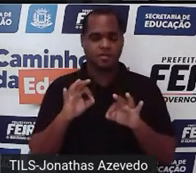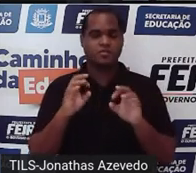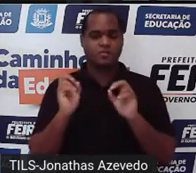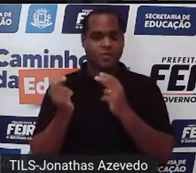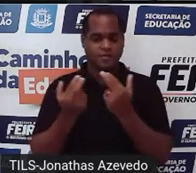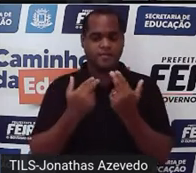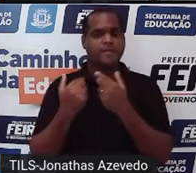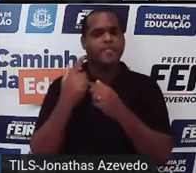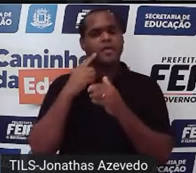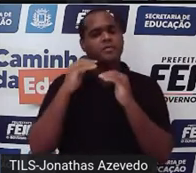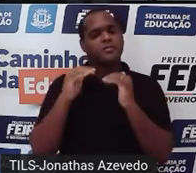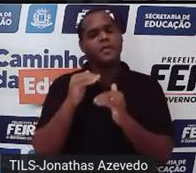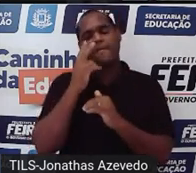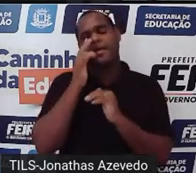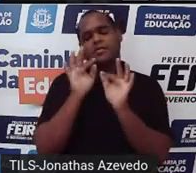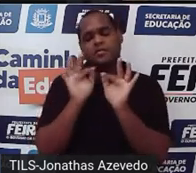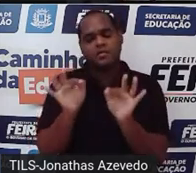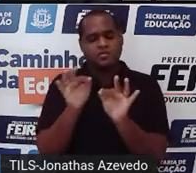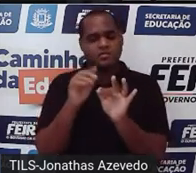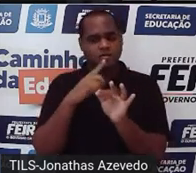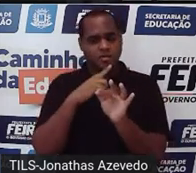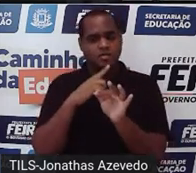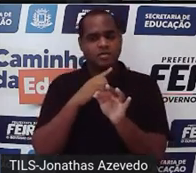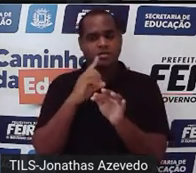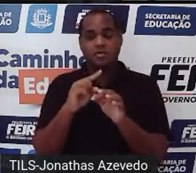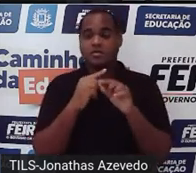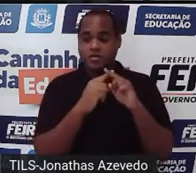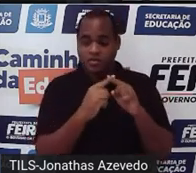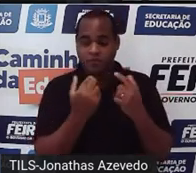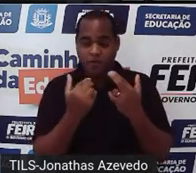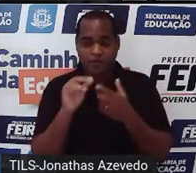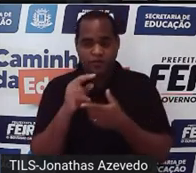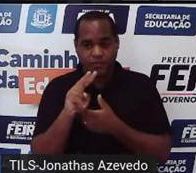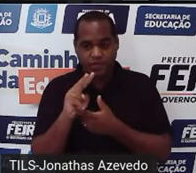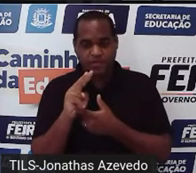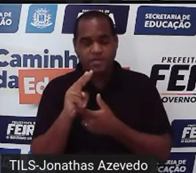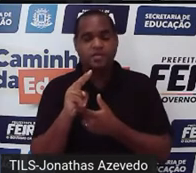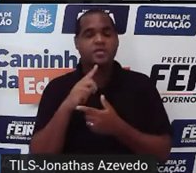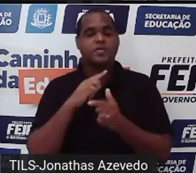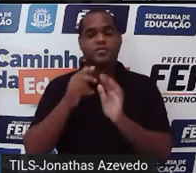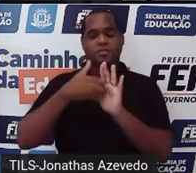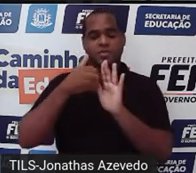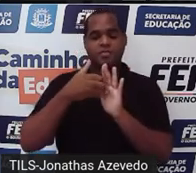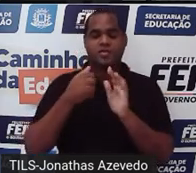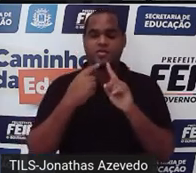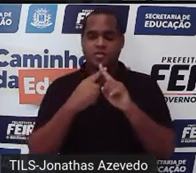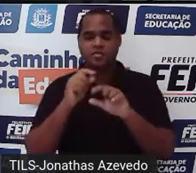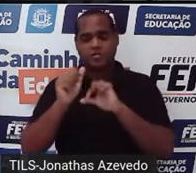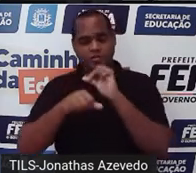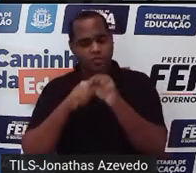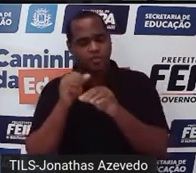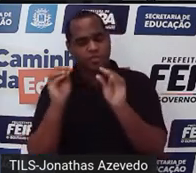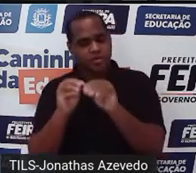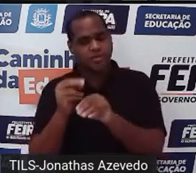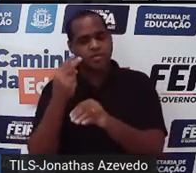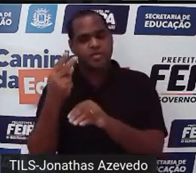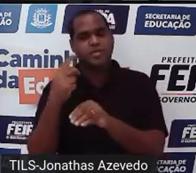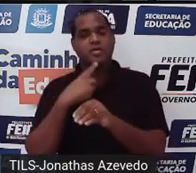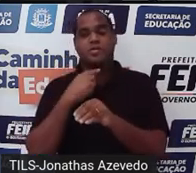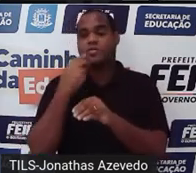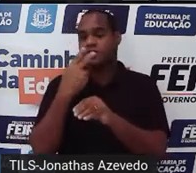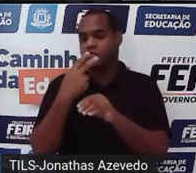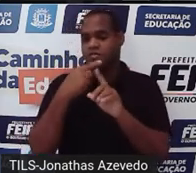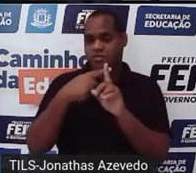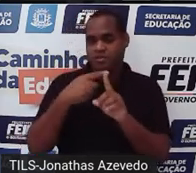de baixo, que parece ser mais simples. Se x é igual a 2, eu tiro o x e coloco 2. Então, fica 2 mais